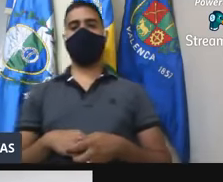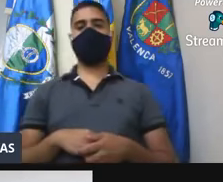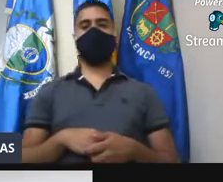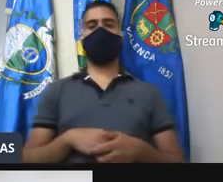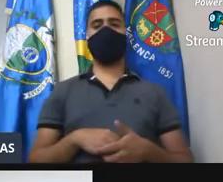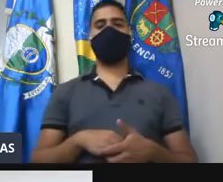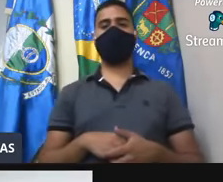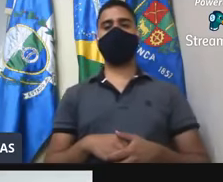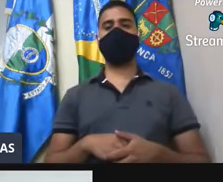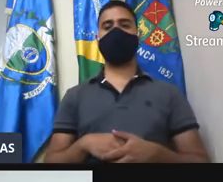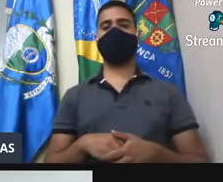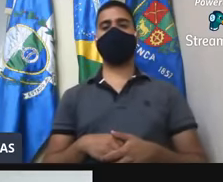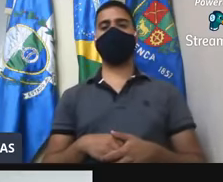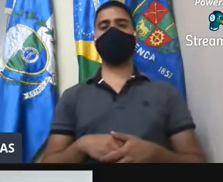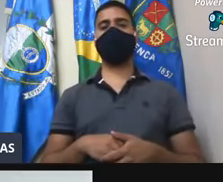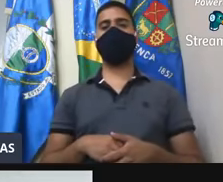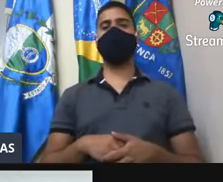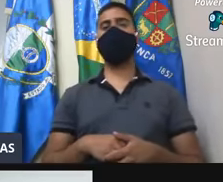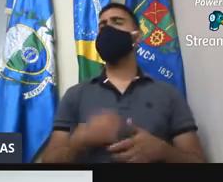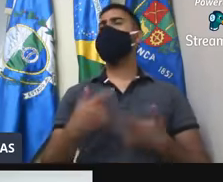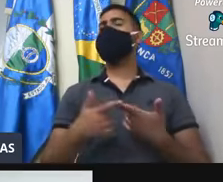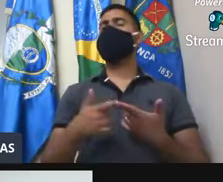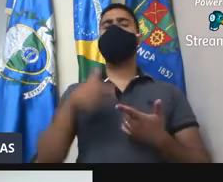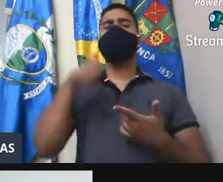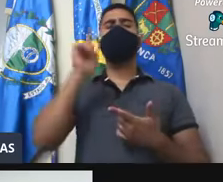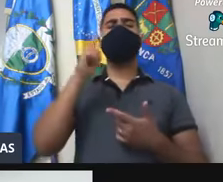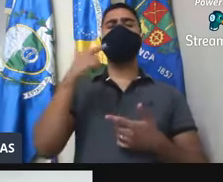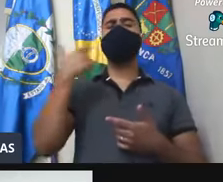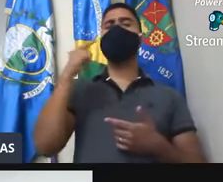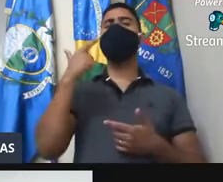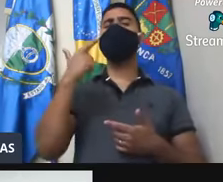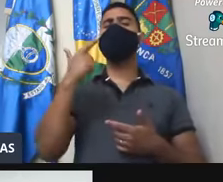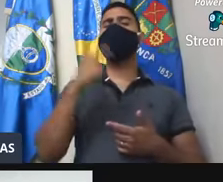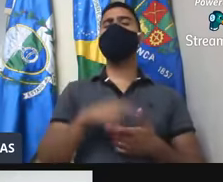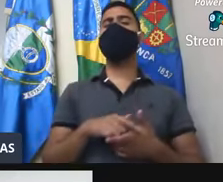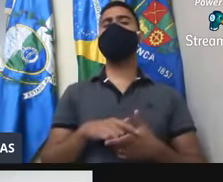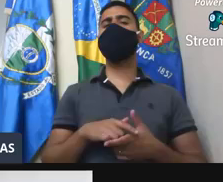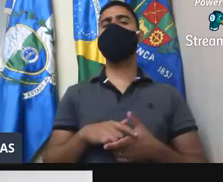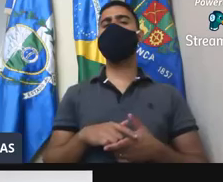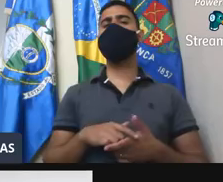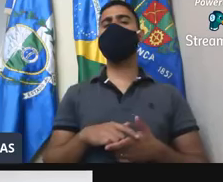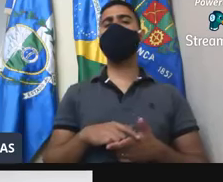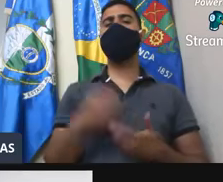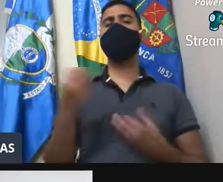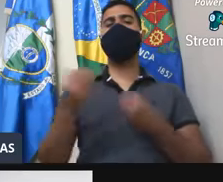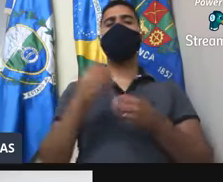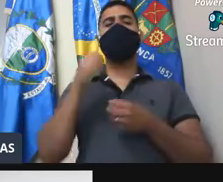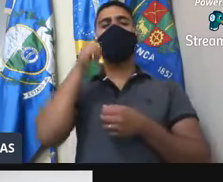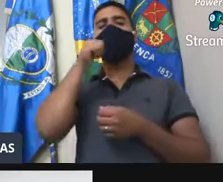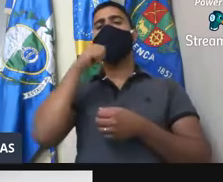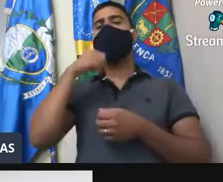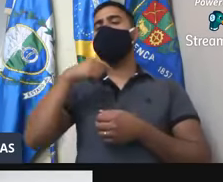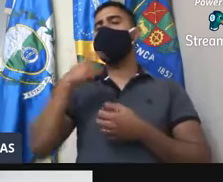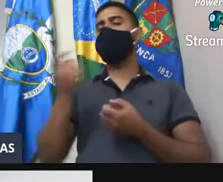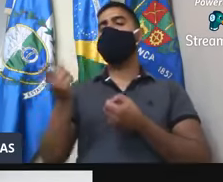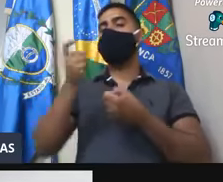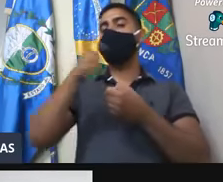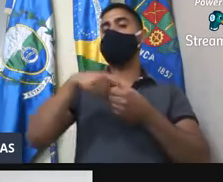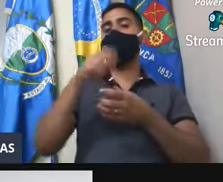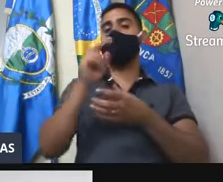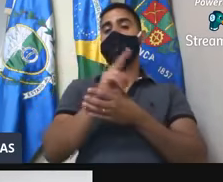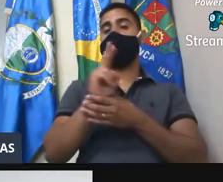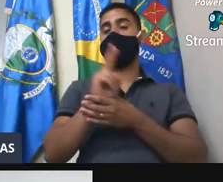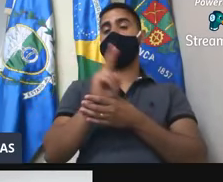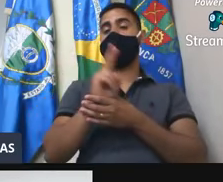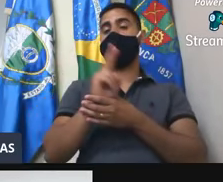não havia uma condução para ela retornar para Valença, né, ela reside aqui em